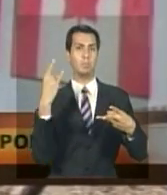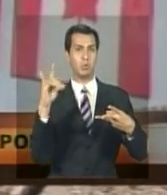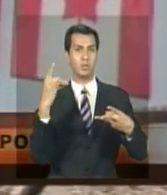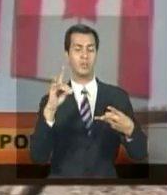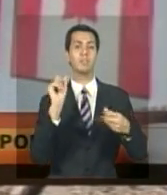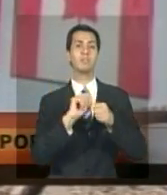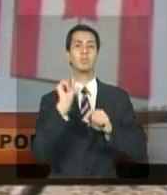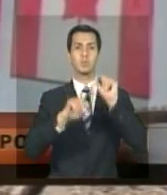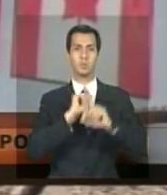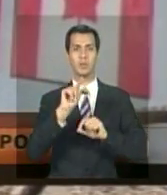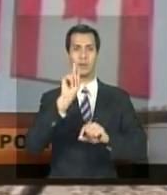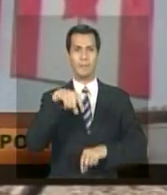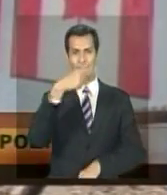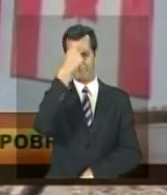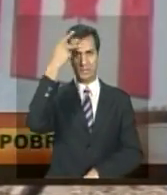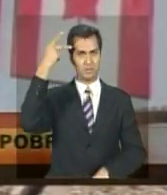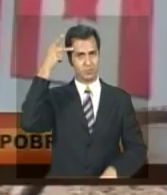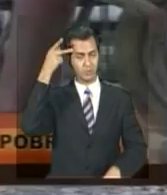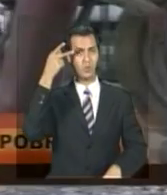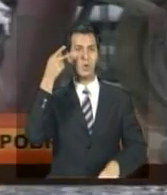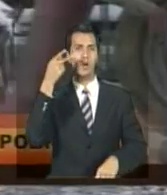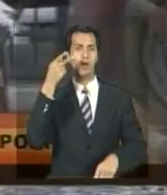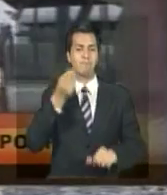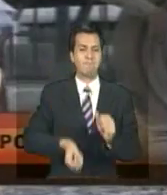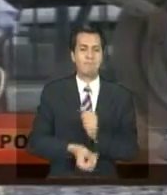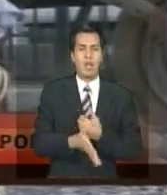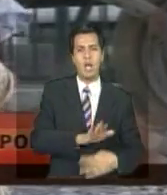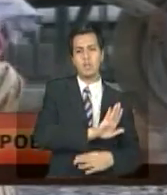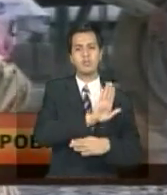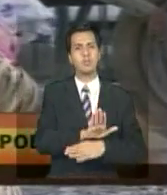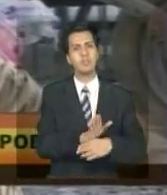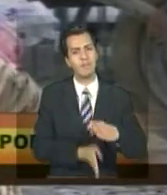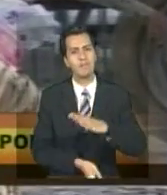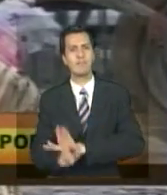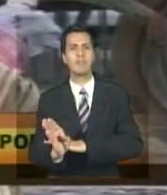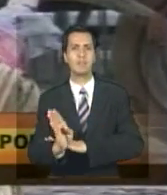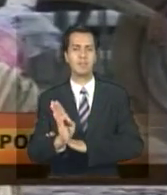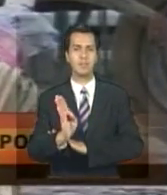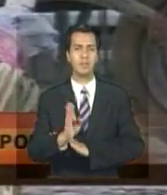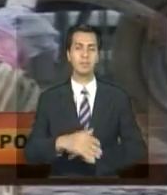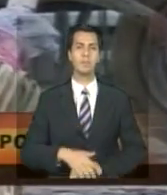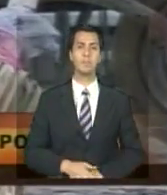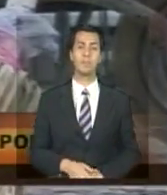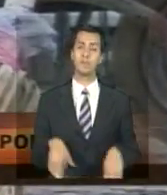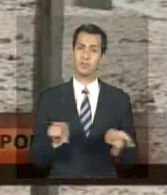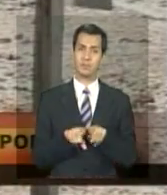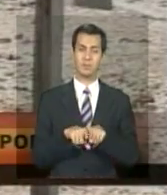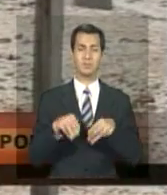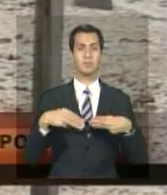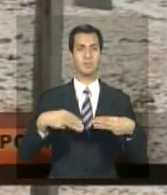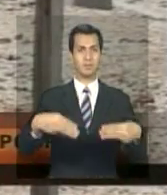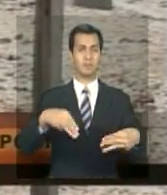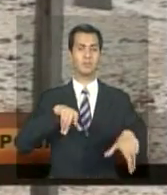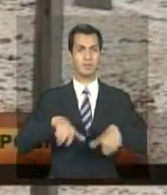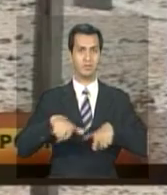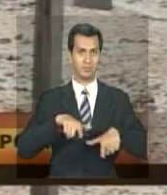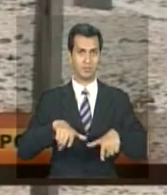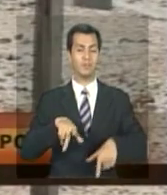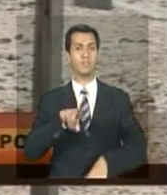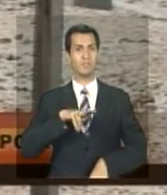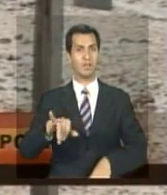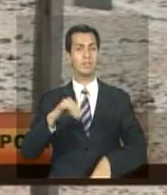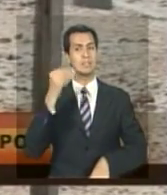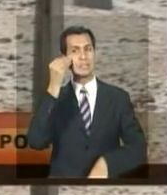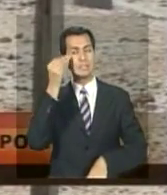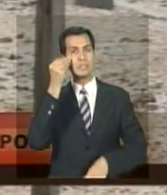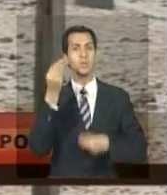pessoas pagas para facilitar a entrada ilegal de imigrantes. E o Ministério do Trabalho vai estudar a possibilidade